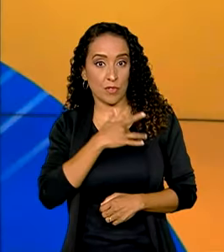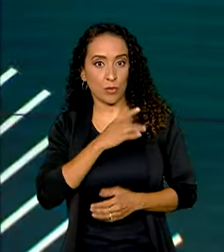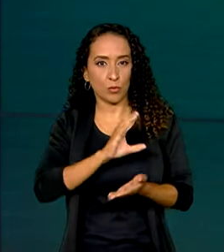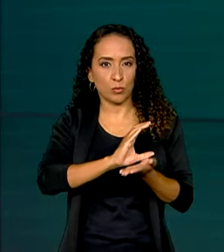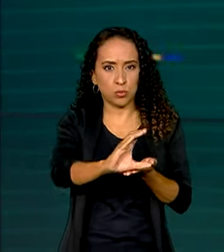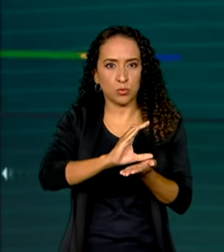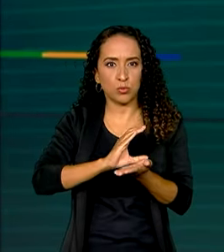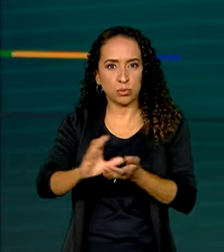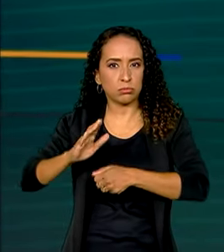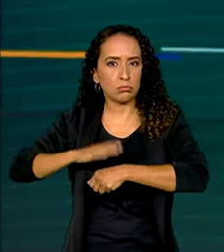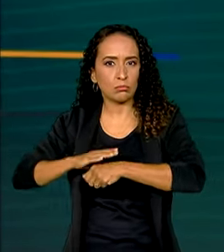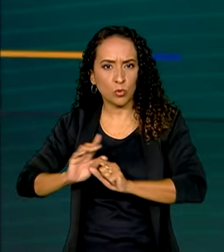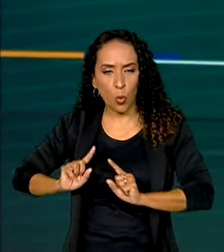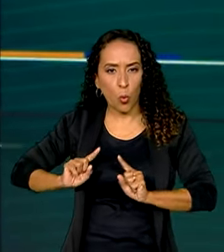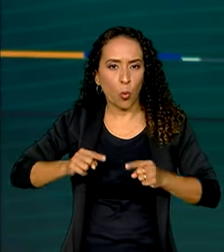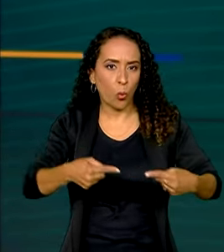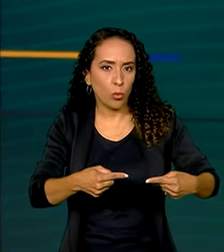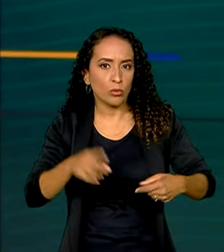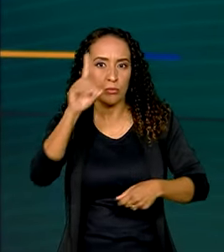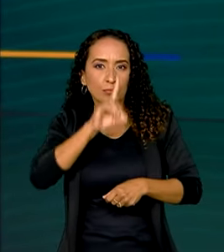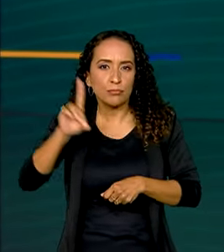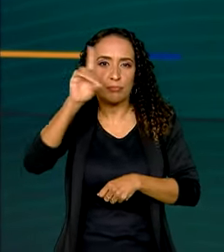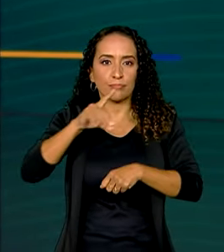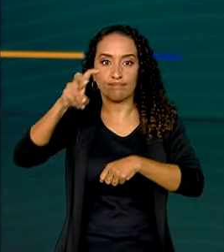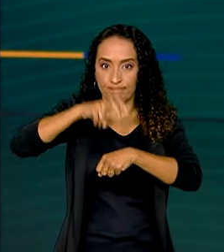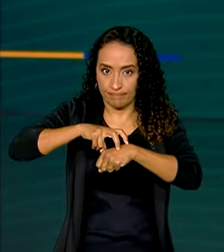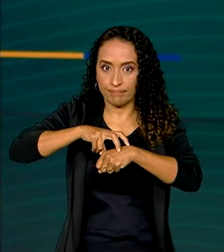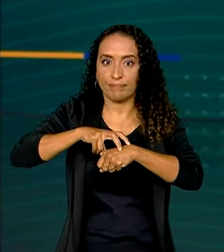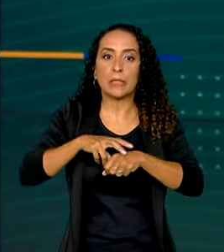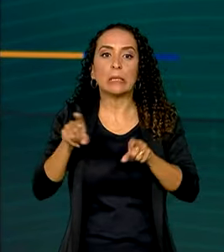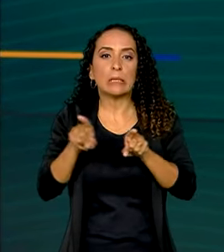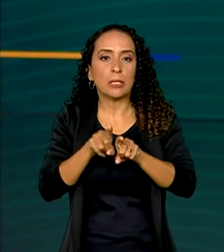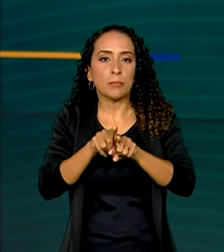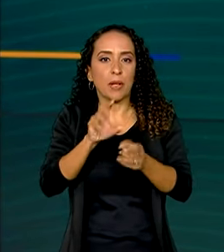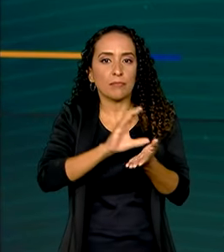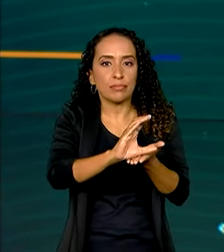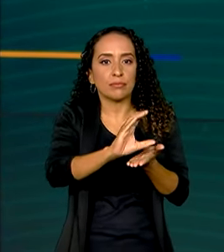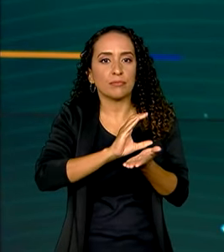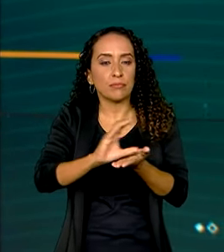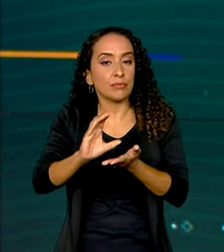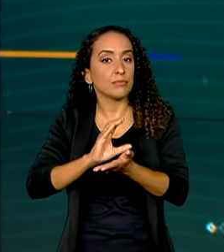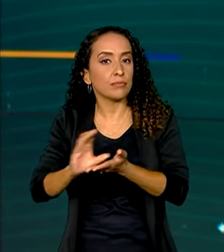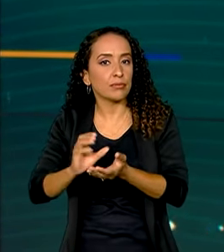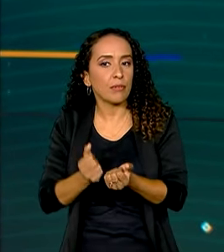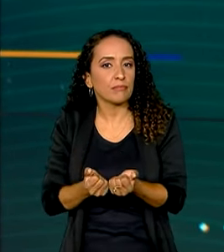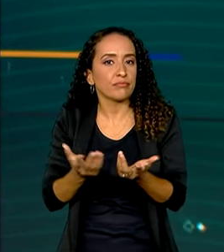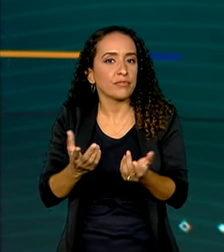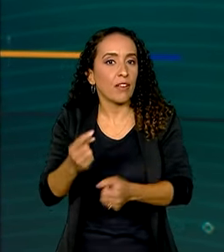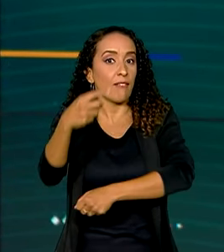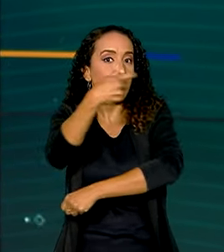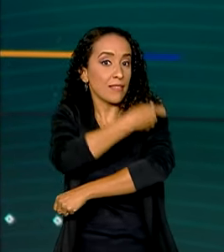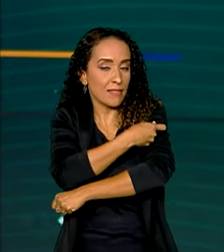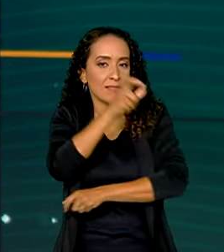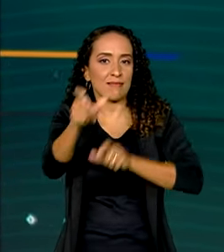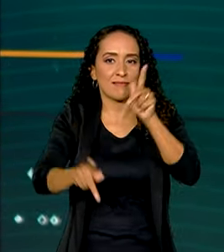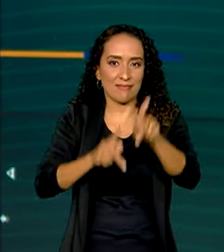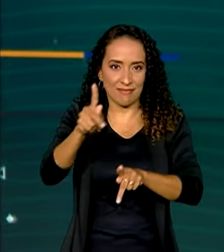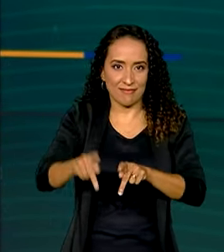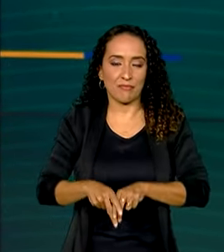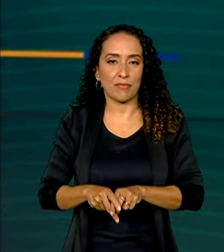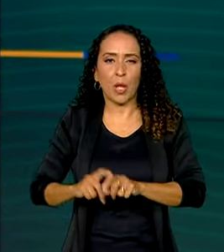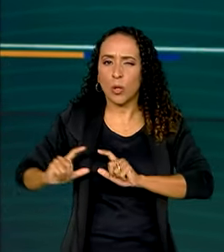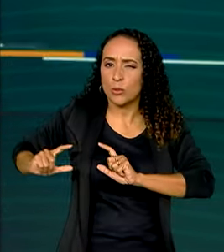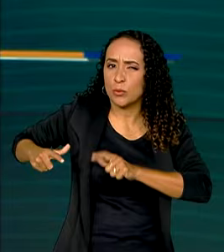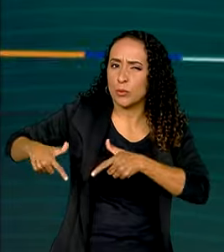veste em ações de combate ao mosquito Aedes aegypti e também na distribuição de vacinas para a população. O